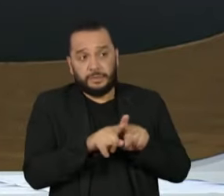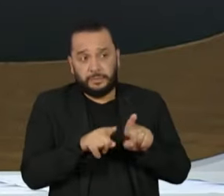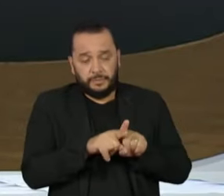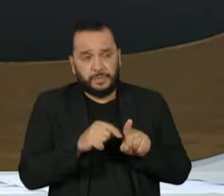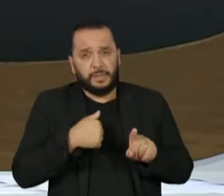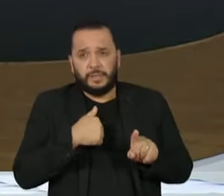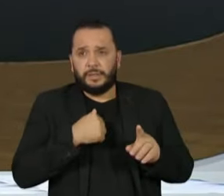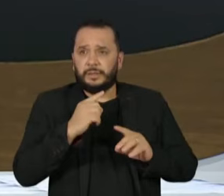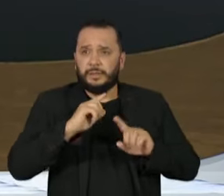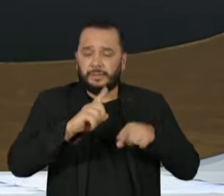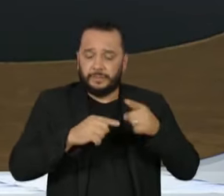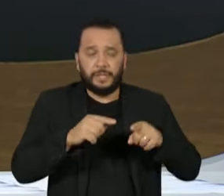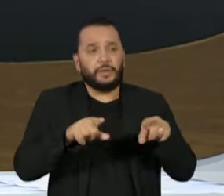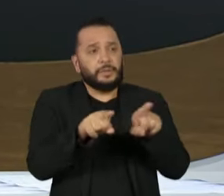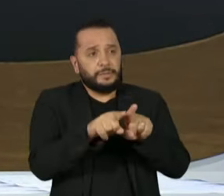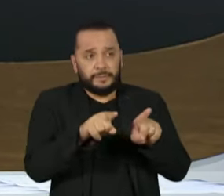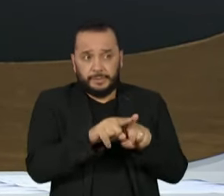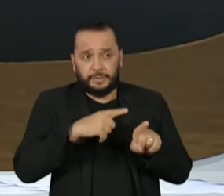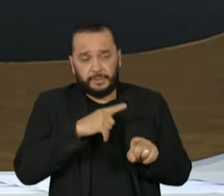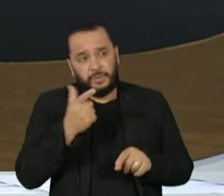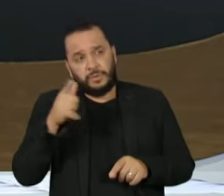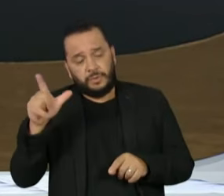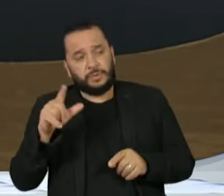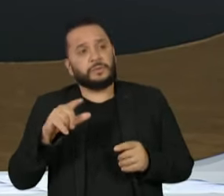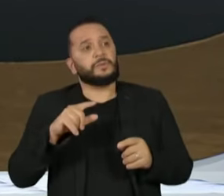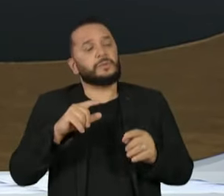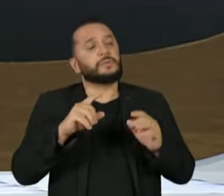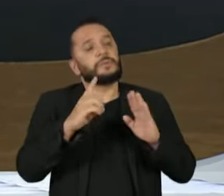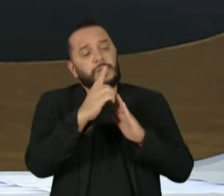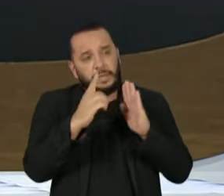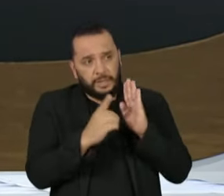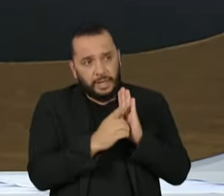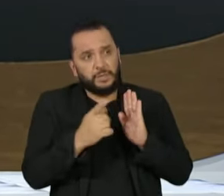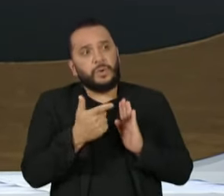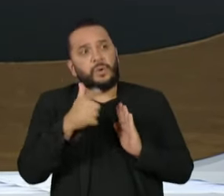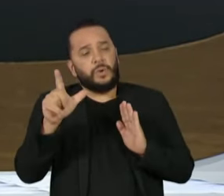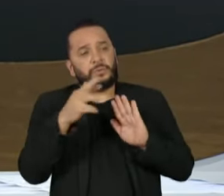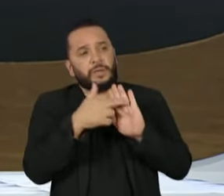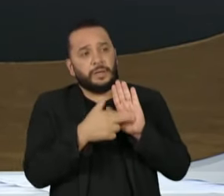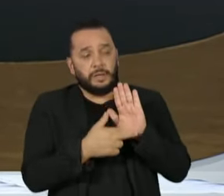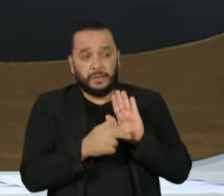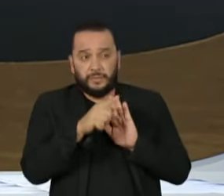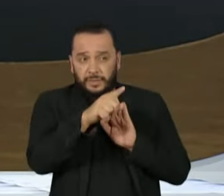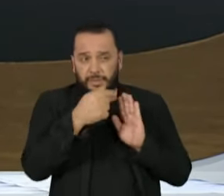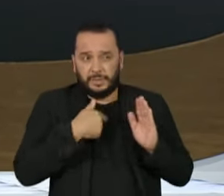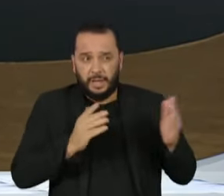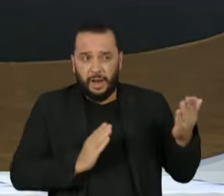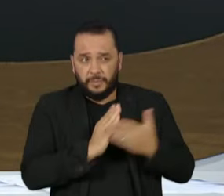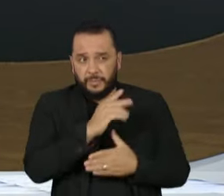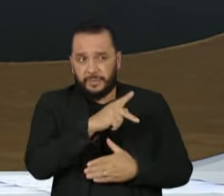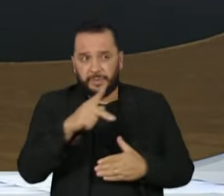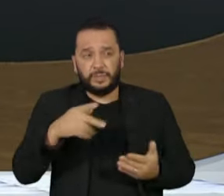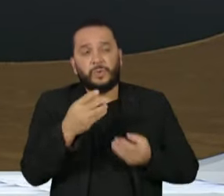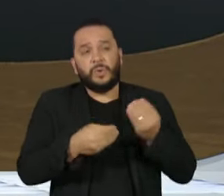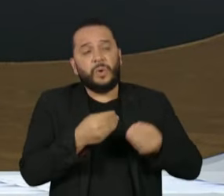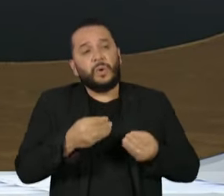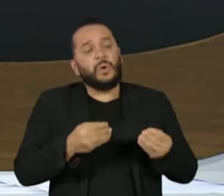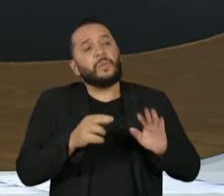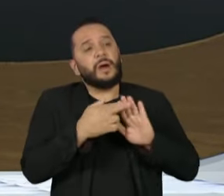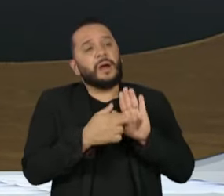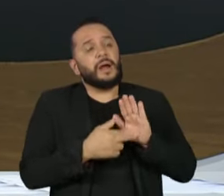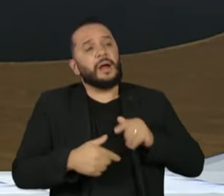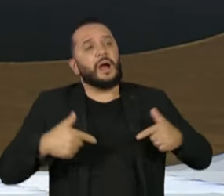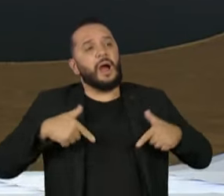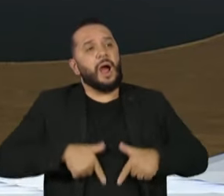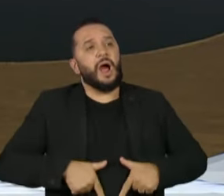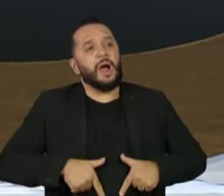passando, foi passando por meio de outros decretos e outros regramentos. A senhora, uma vez eleita presidente, qual vai ser a sua política para armas? Vai